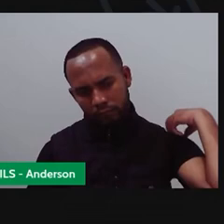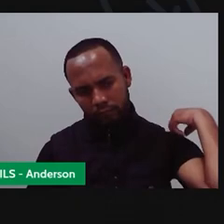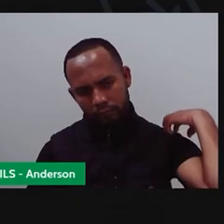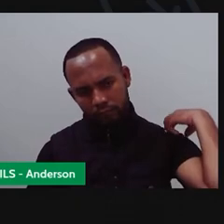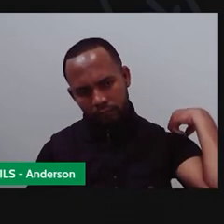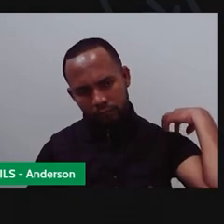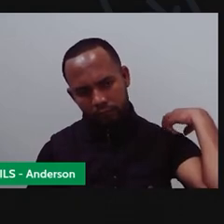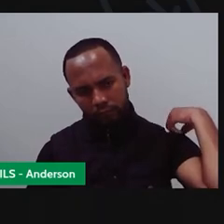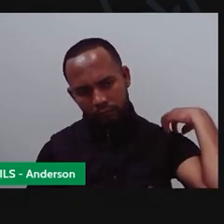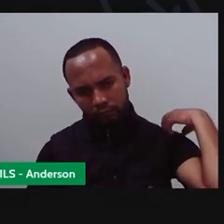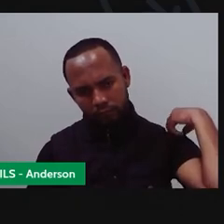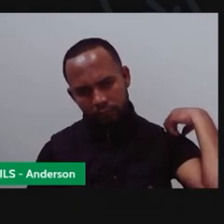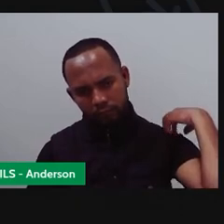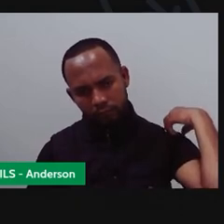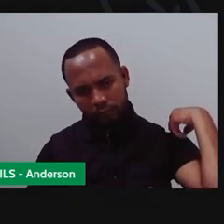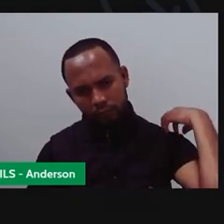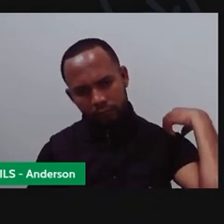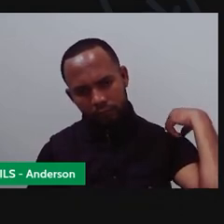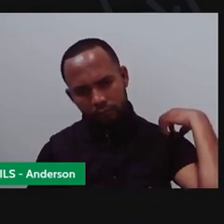Dois.